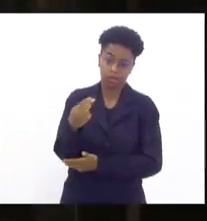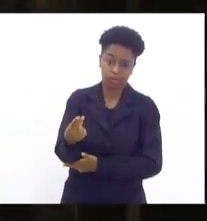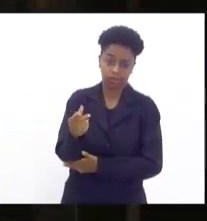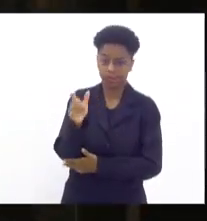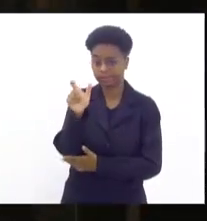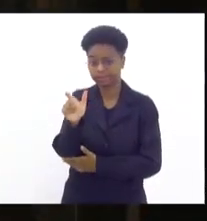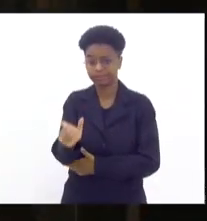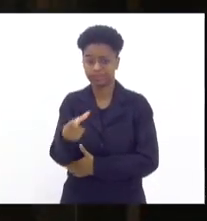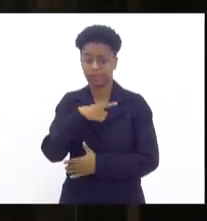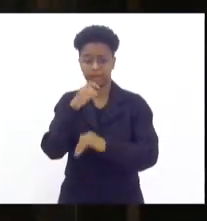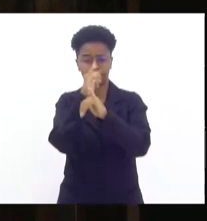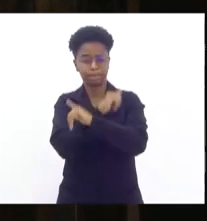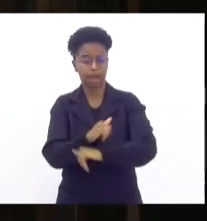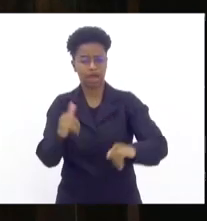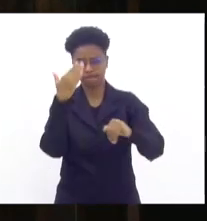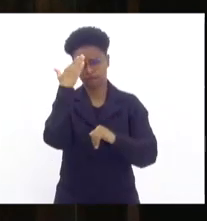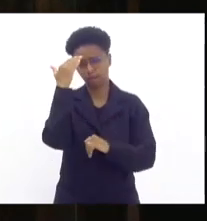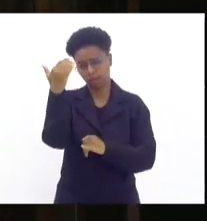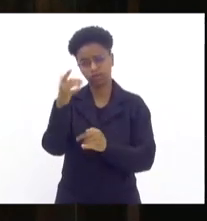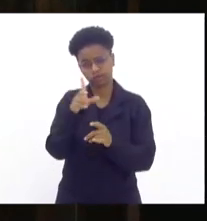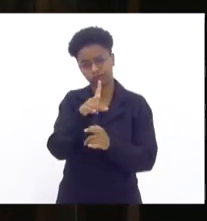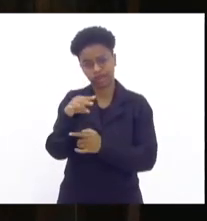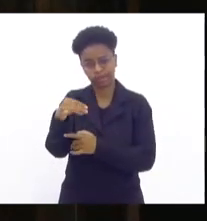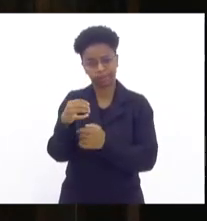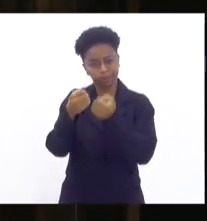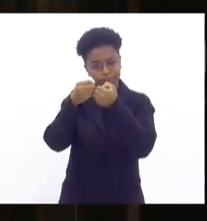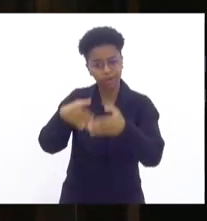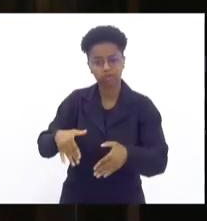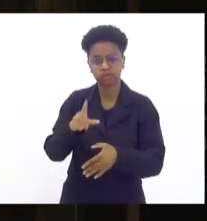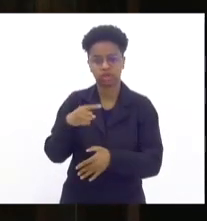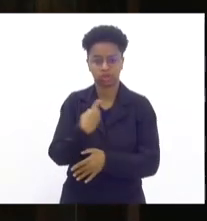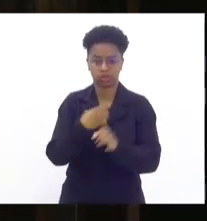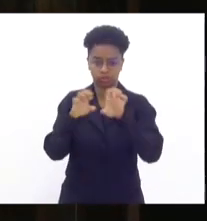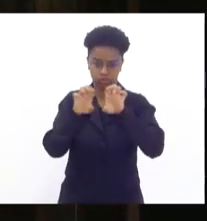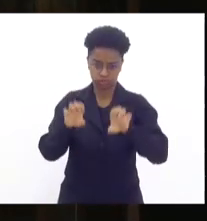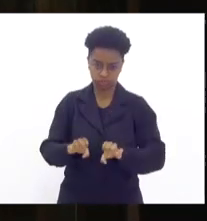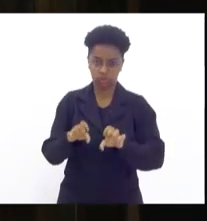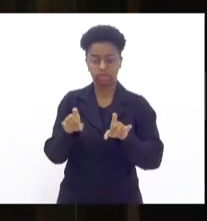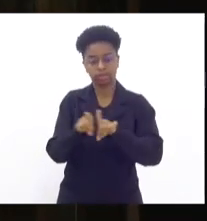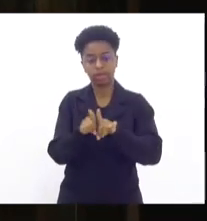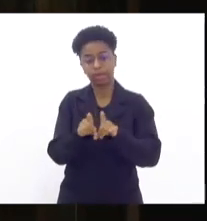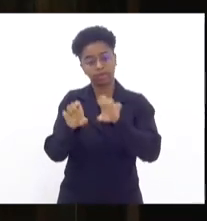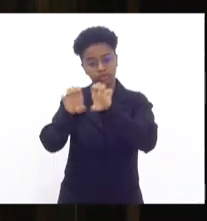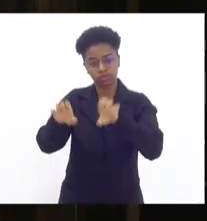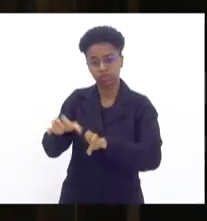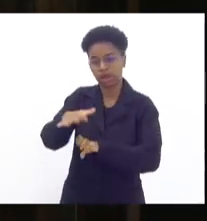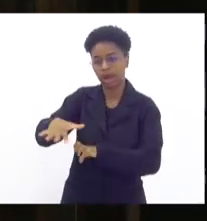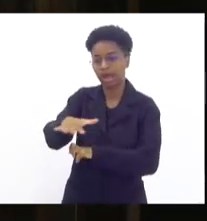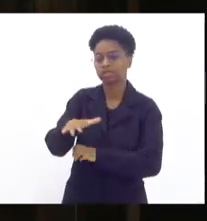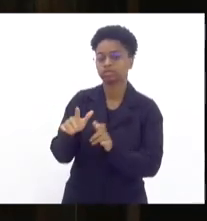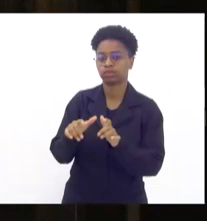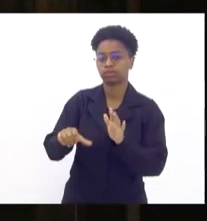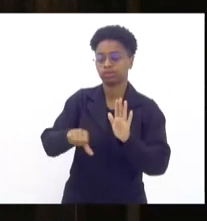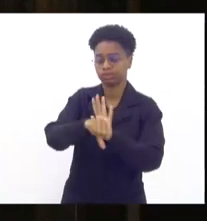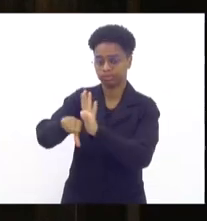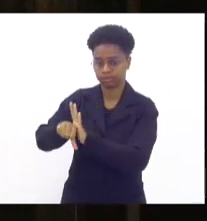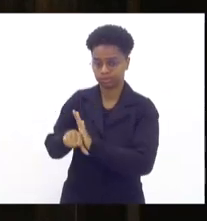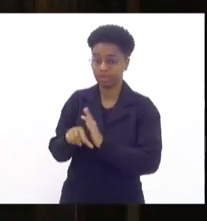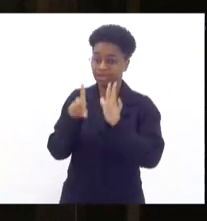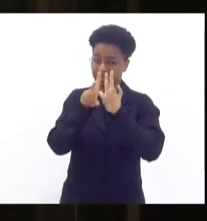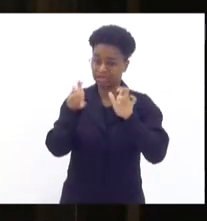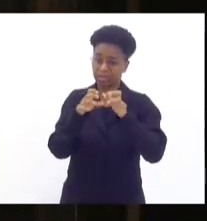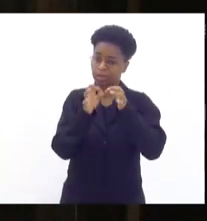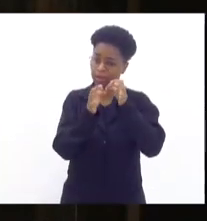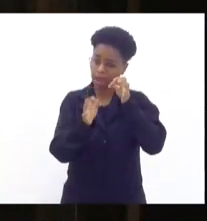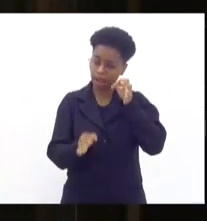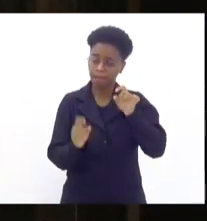repercussão grande, que vai causar algum abalo na estrutura da alvação criminosa. O tema é bem vasto, mas estou aqui à